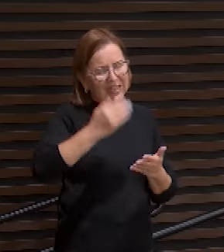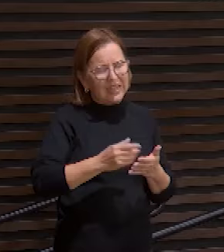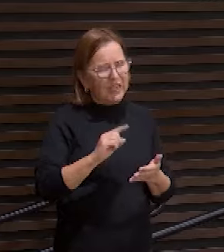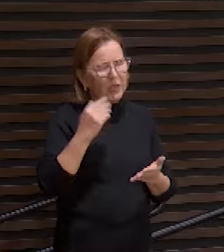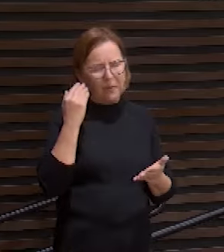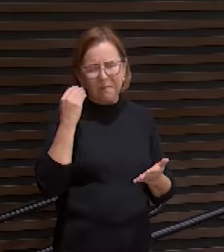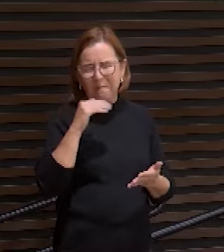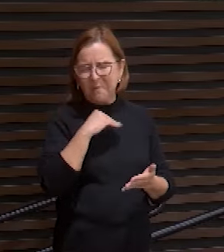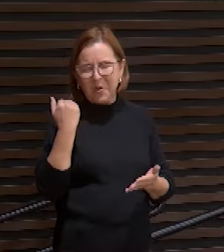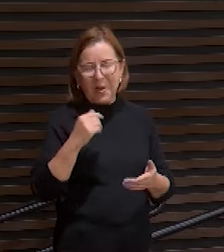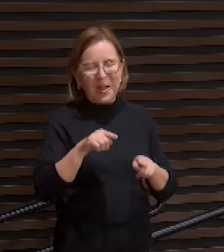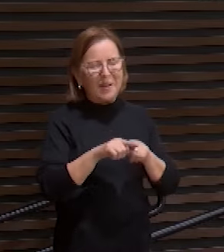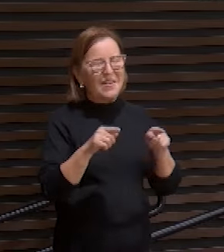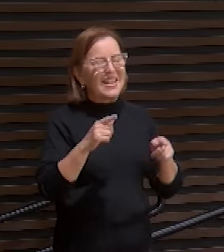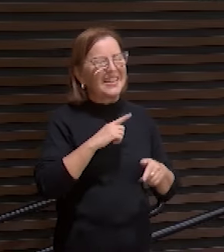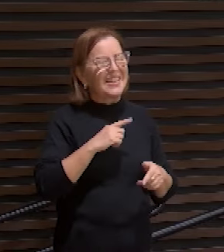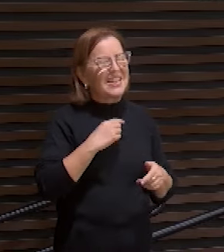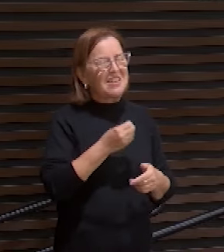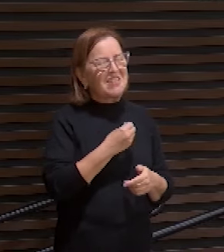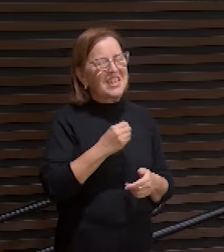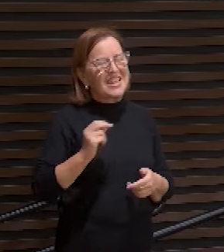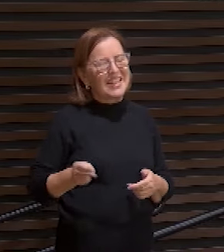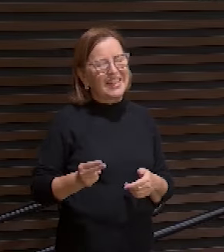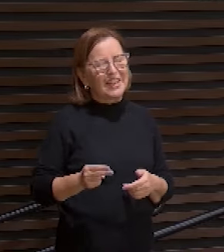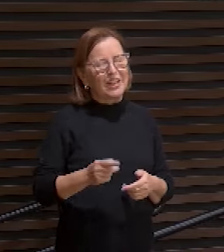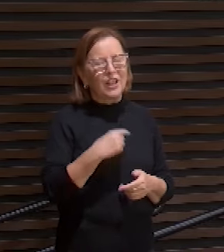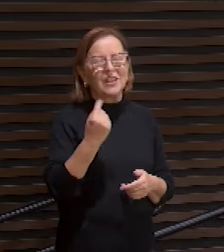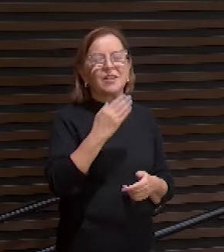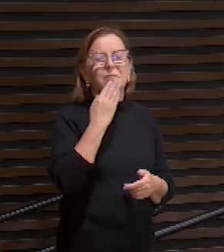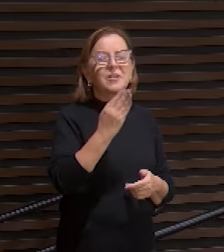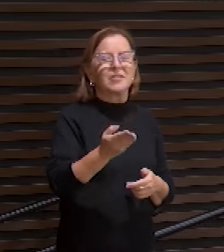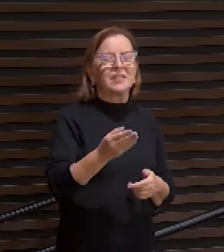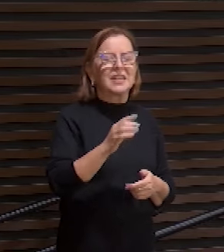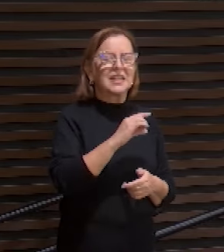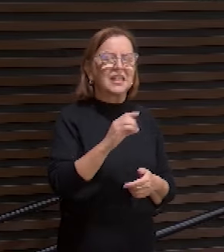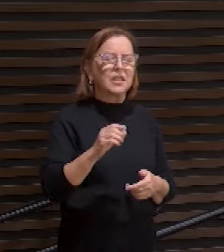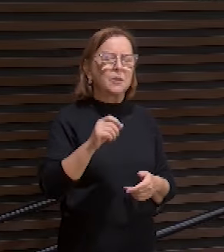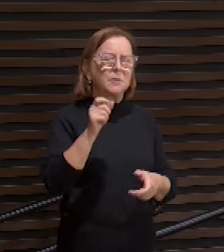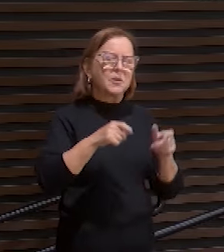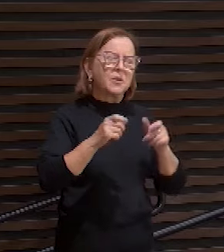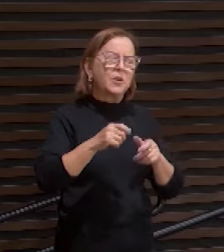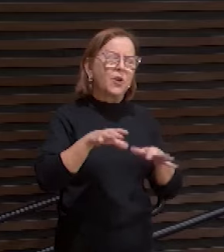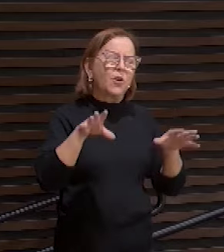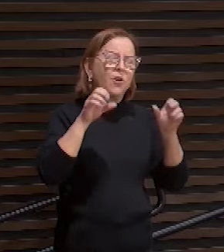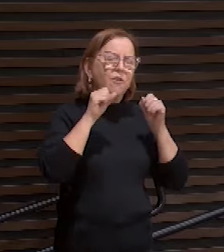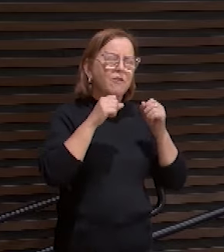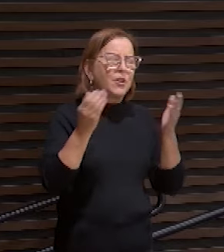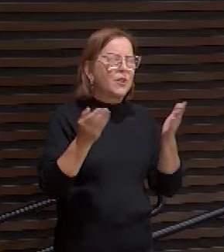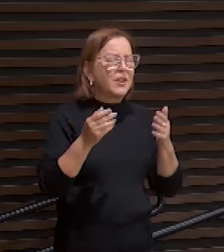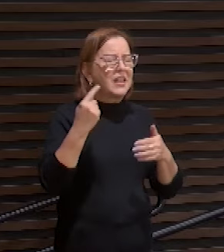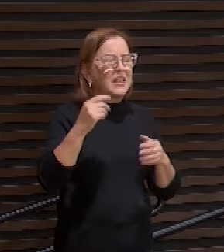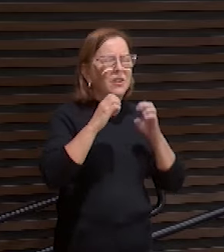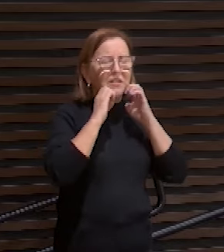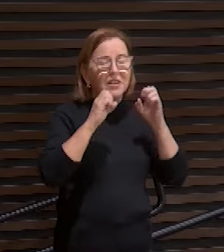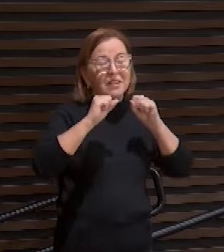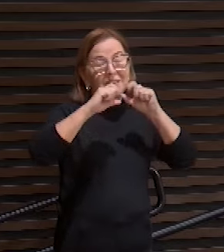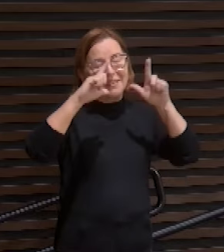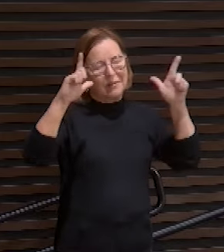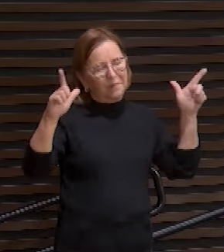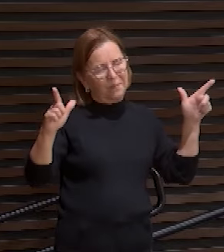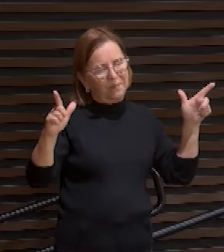mas tenha a vida eterna o que nós te pedimos é que cada pessoa que ouviu hoje o teu evangelho claramente